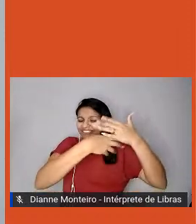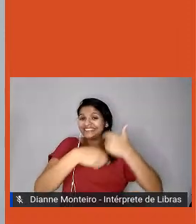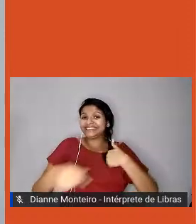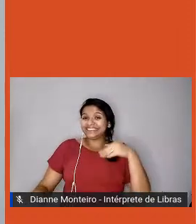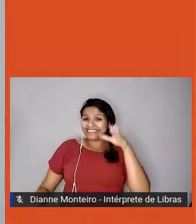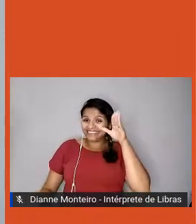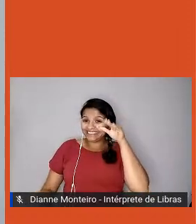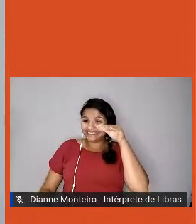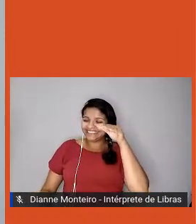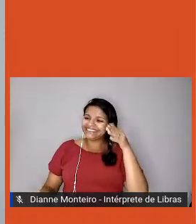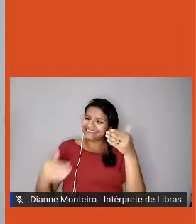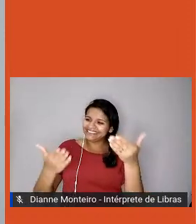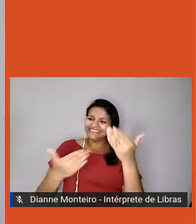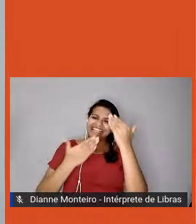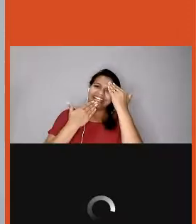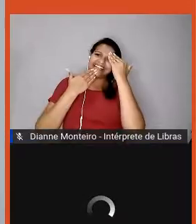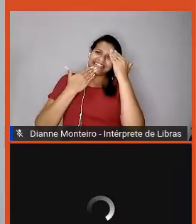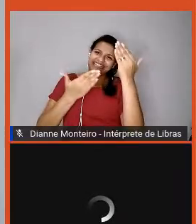agradeço mesmo a todos.